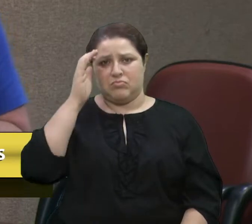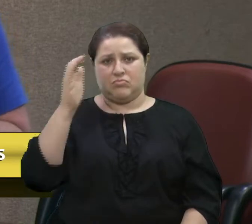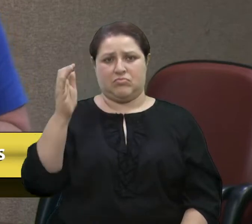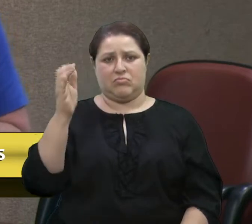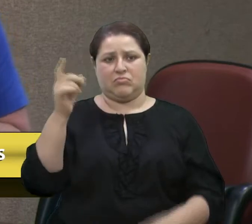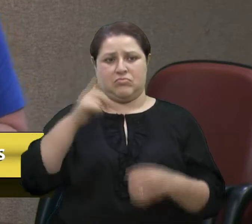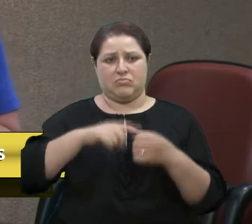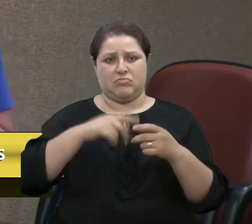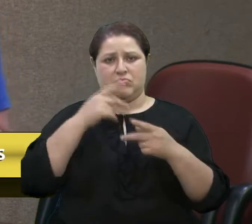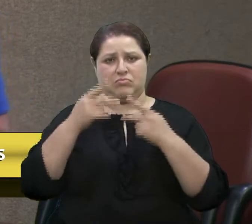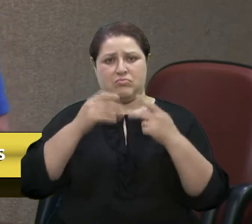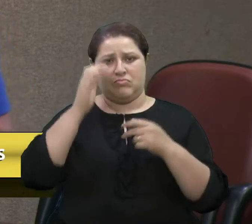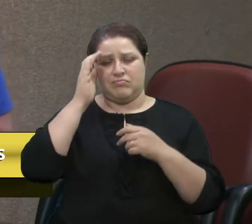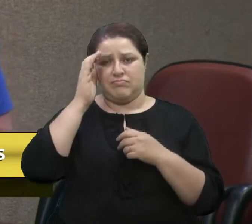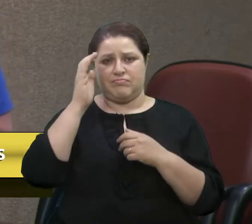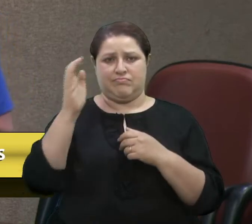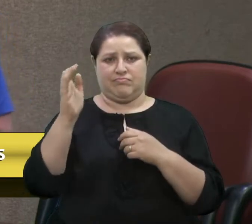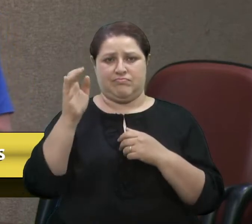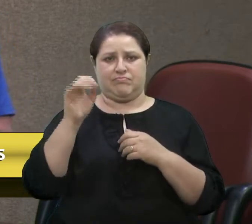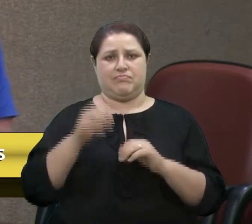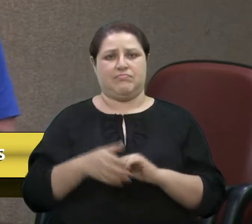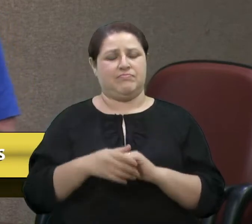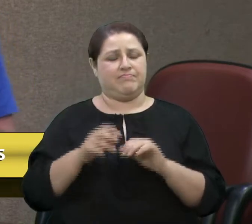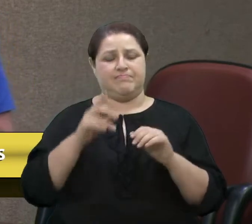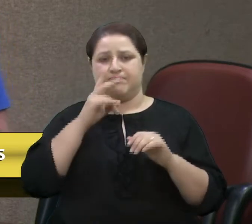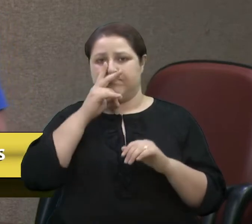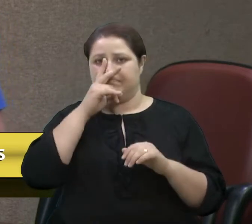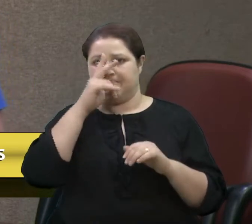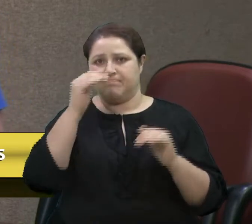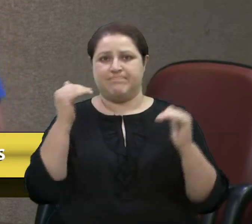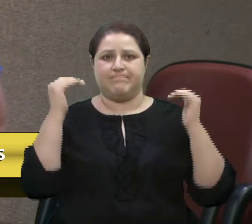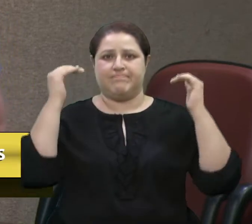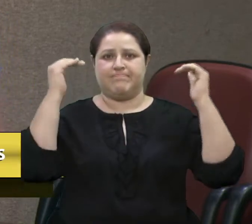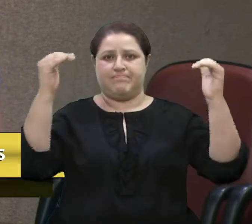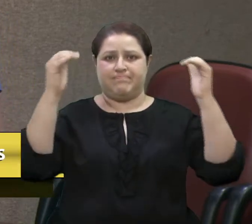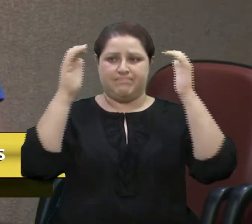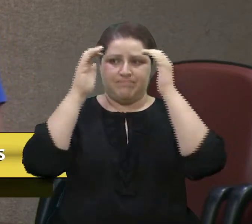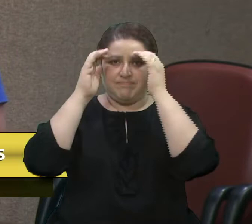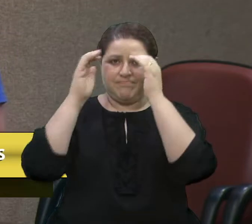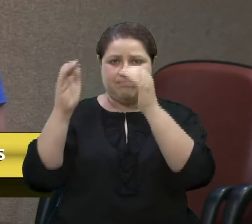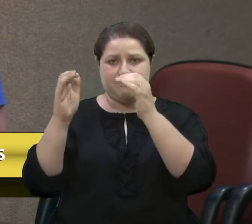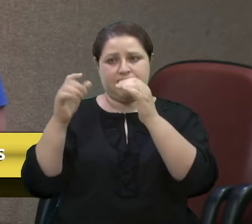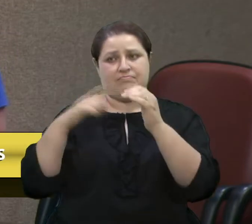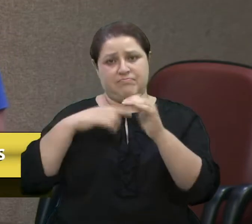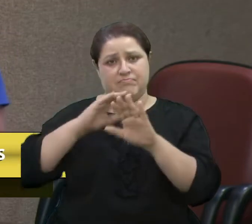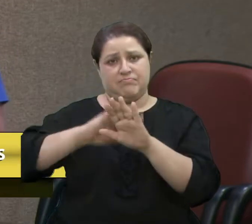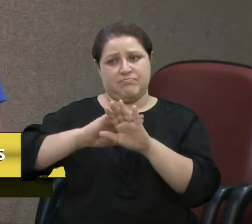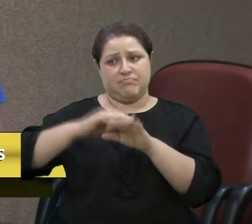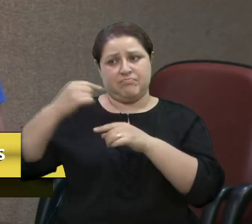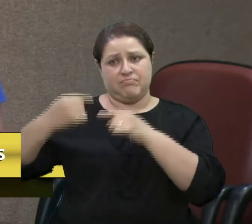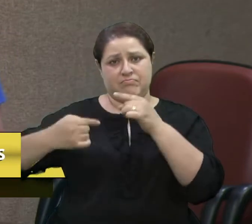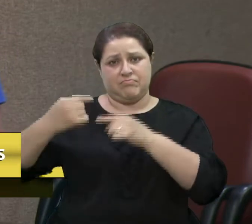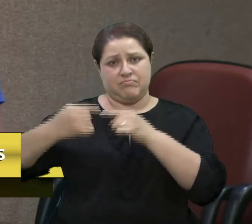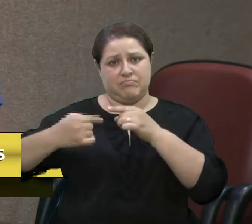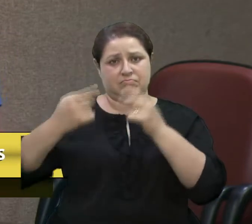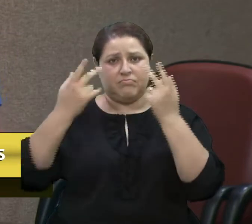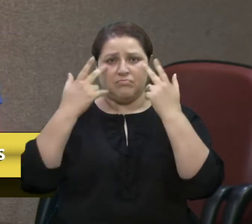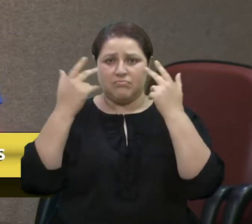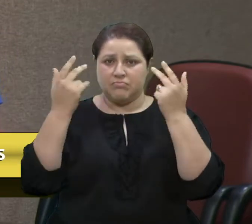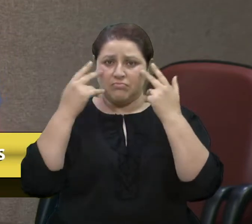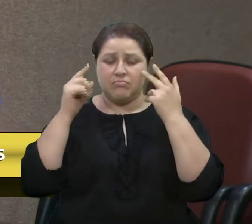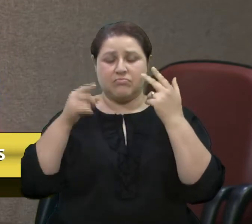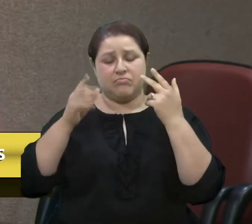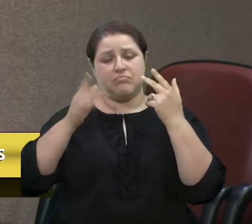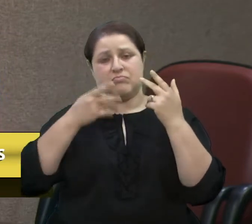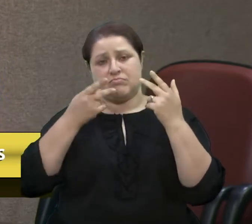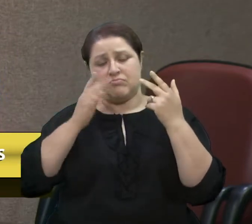aqui a dizer, vereadora Tati, o maior respeito, o maior que pode se ter, eu tenho pela senhora, mas nós temos discussões ideológicas aqui dentro, isso é natural, como a senhora falou, é